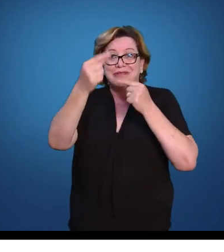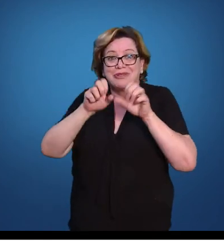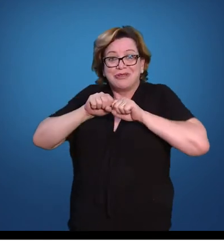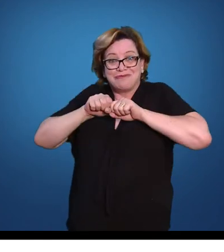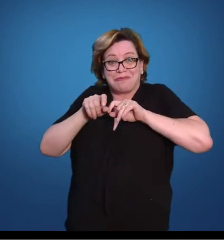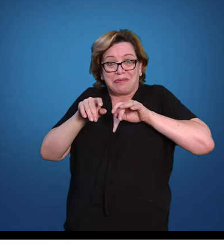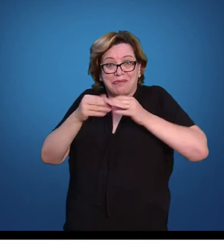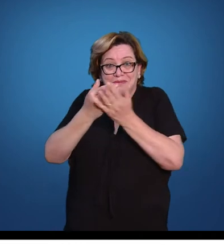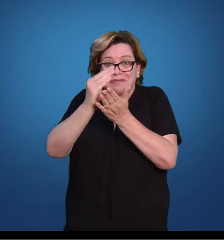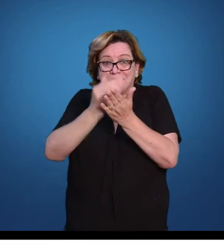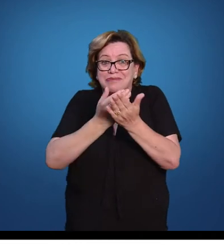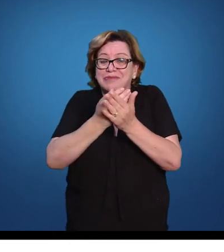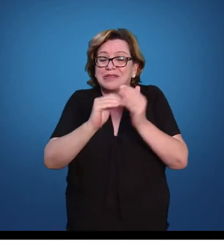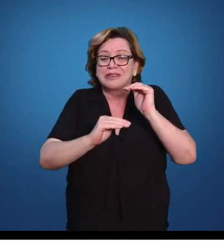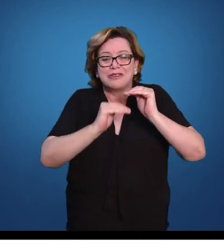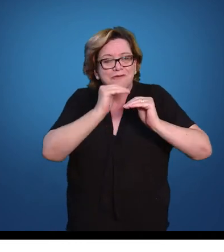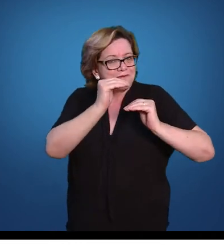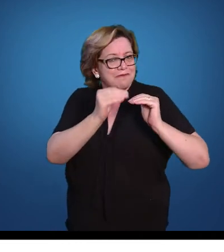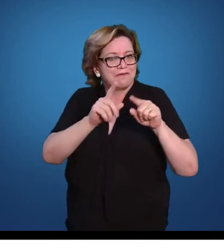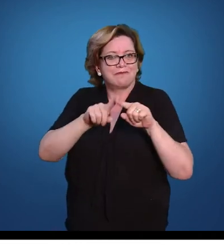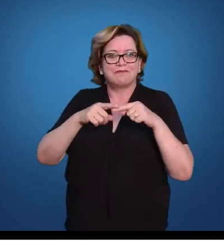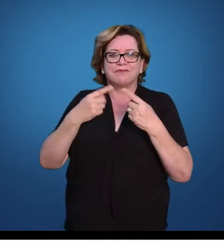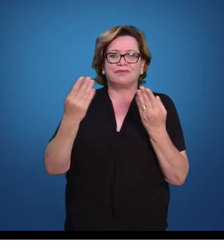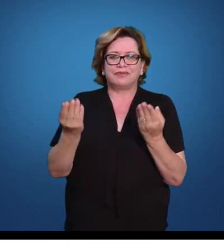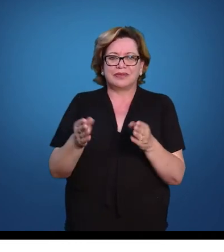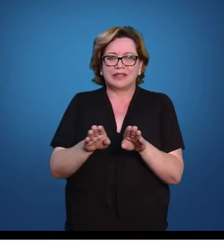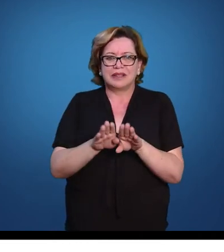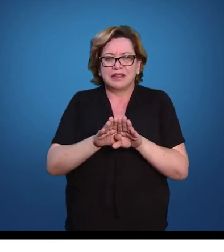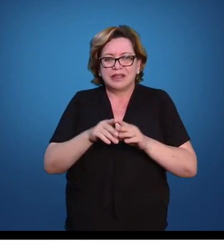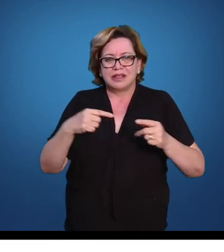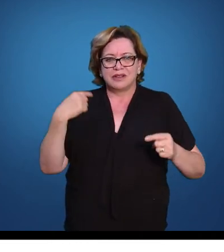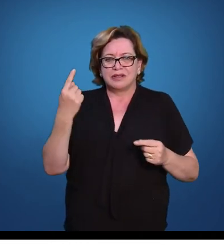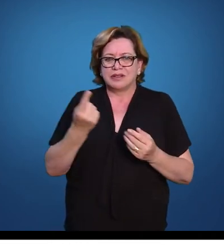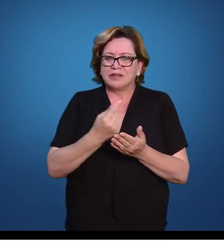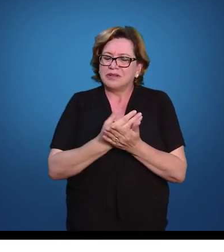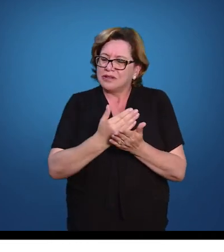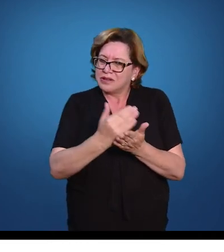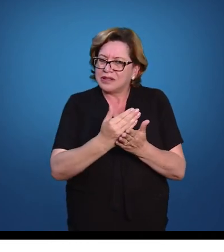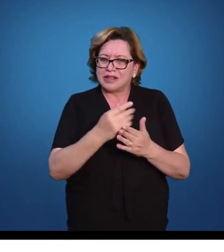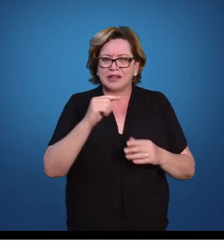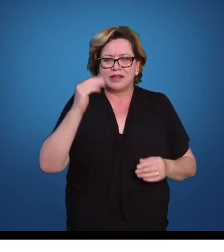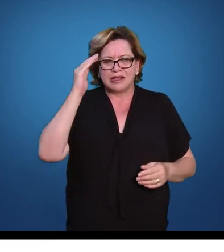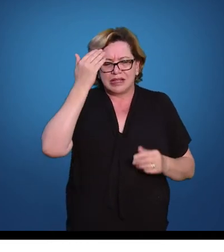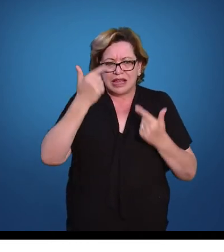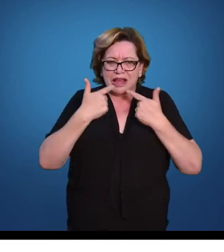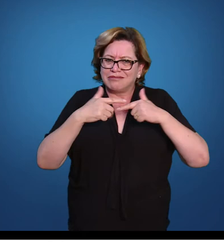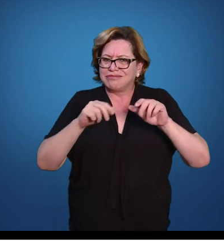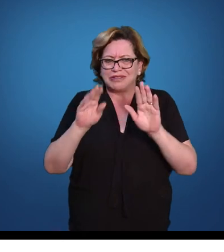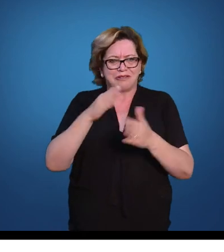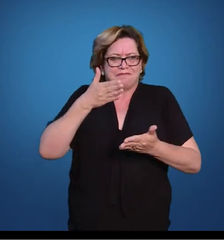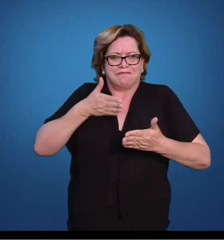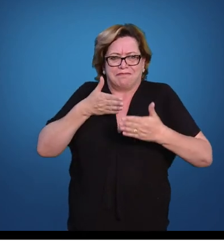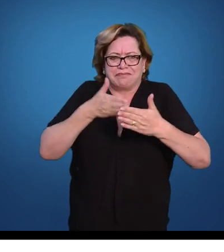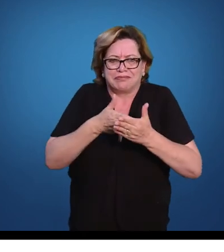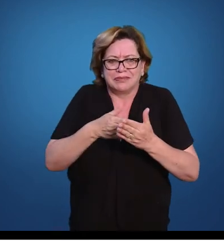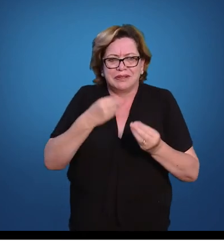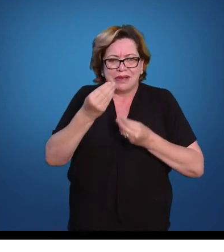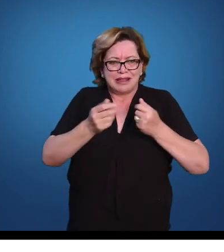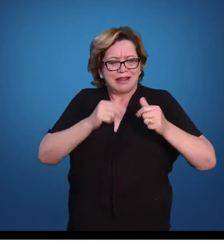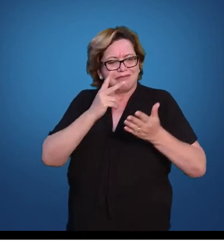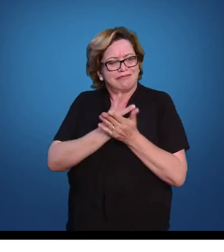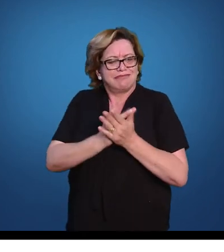se construíram. e, mais do que isso, eles passaram a entender que a língua não é estanque, as línguas se